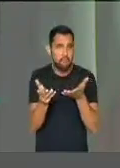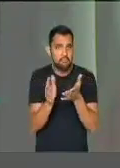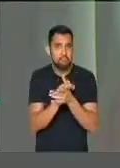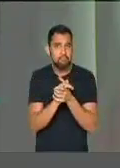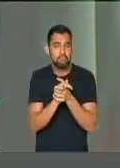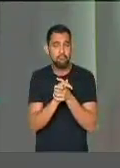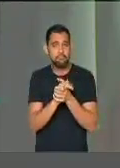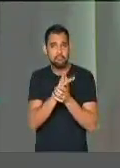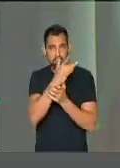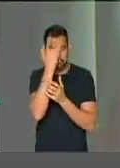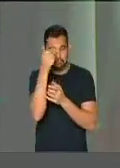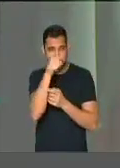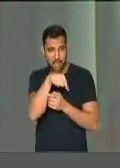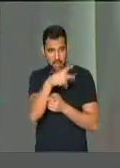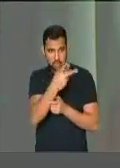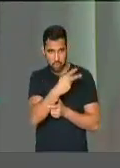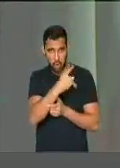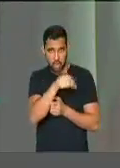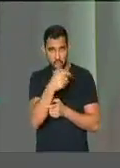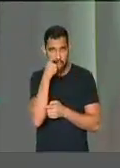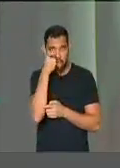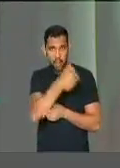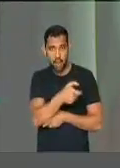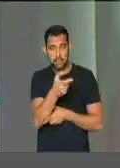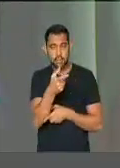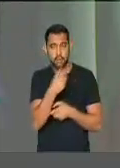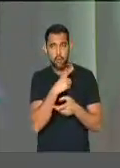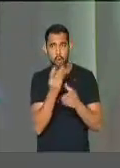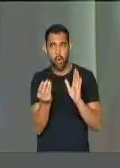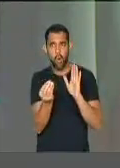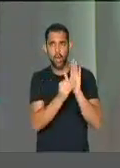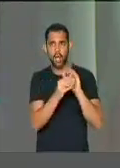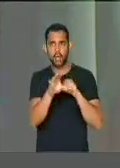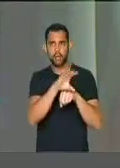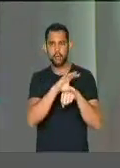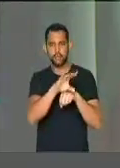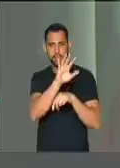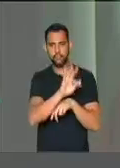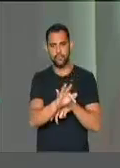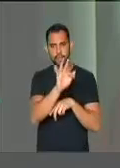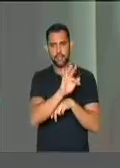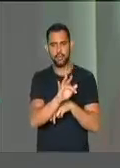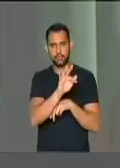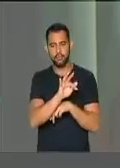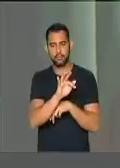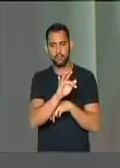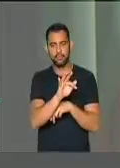Para eles, interessa colocar na Constituição Federal